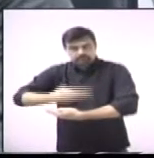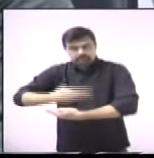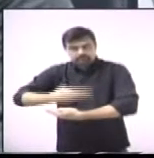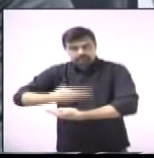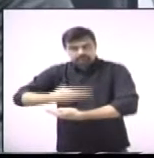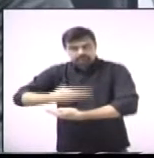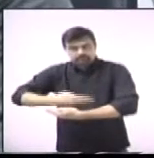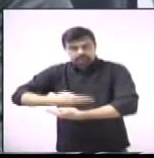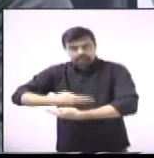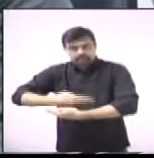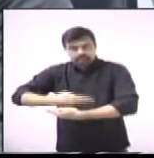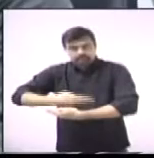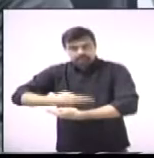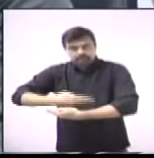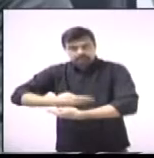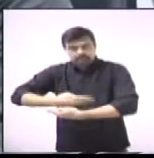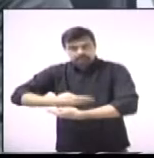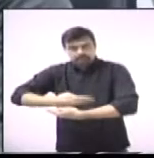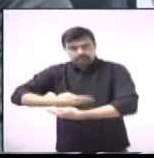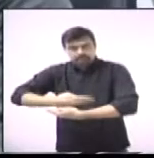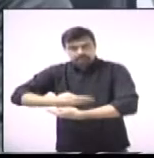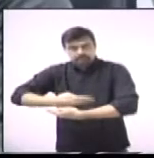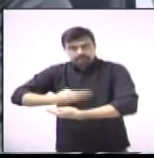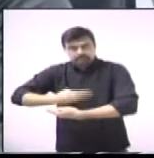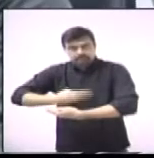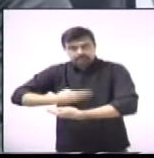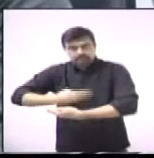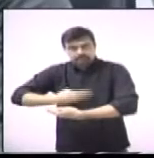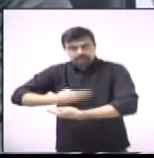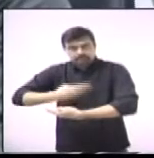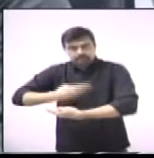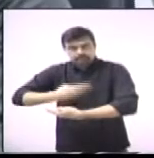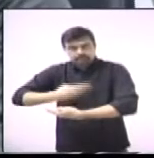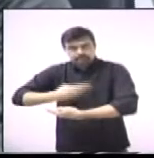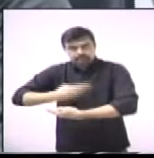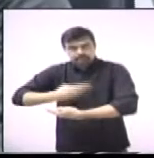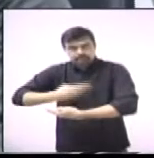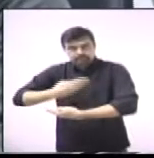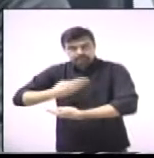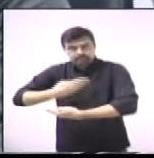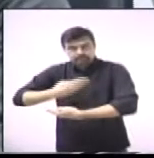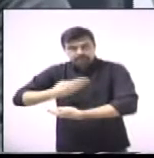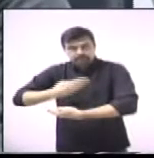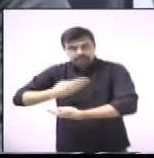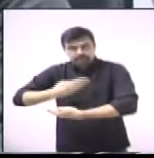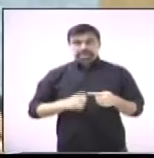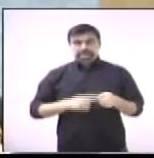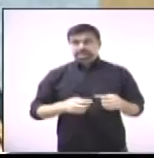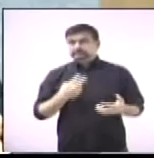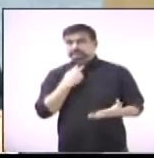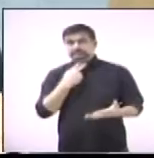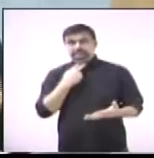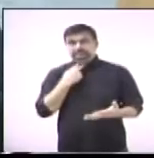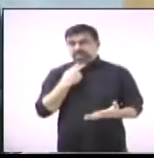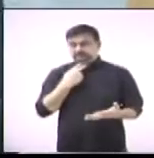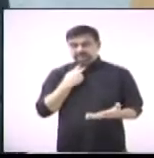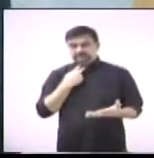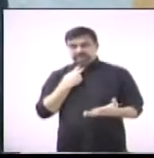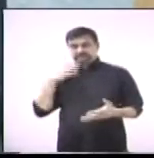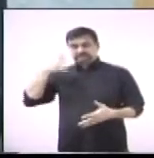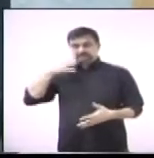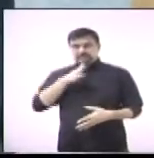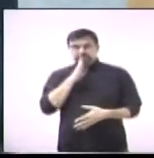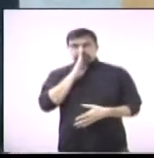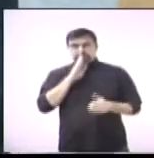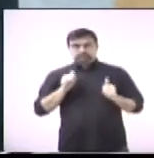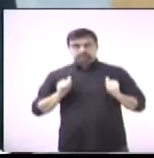Presidente, também vou falar, porque eu fui tão repreendida na parte da legalidade uma vez que eu fiquei